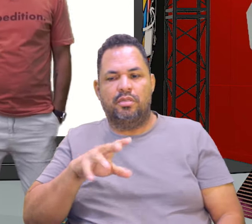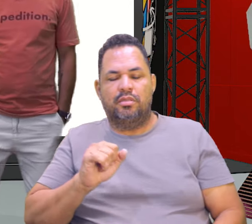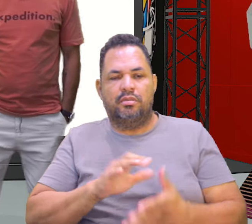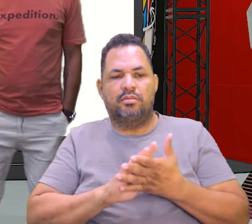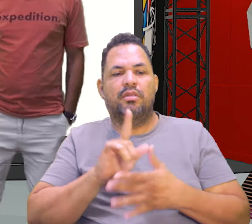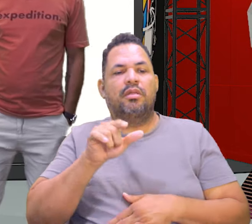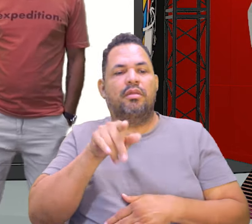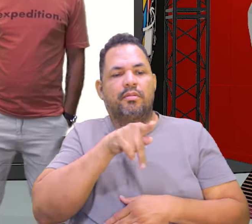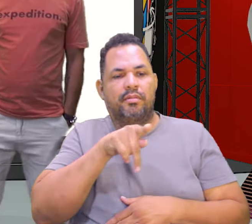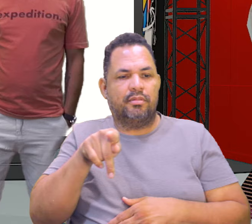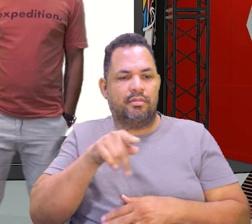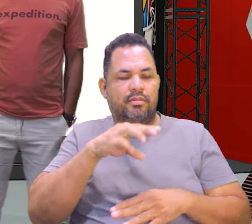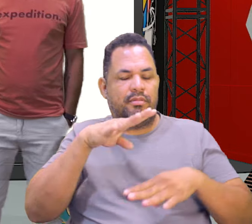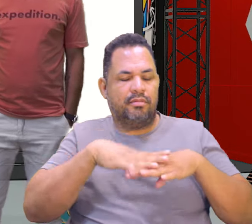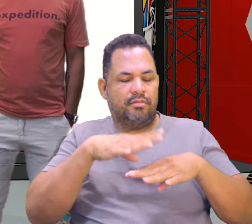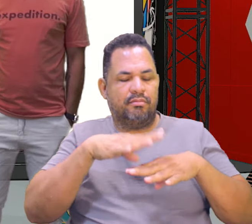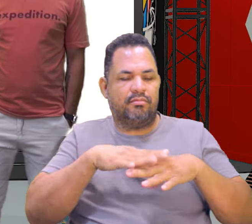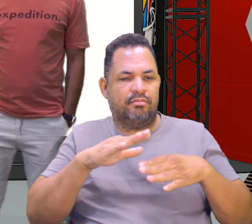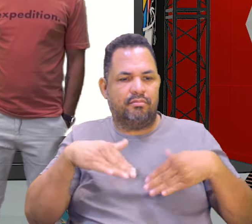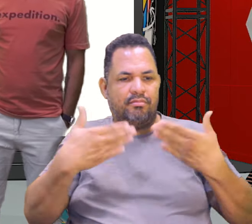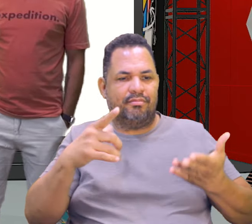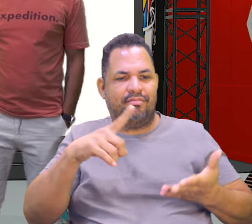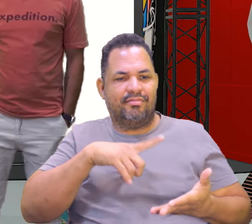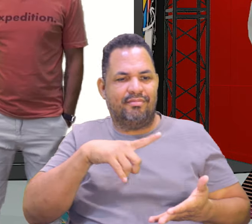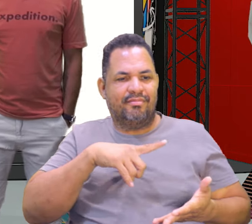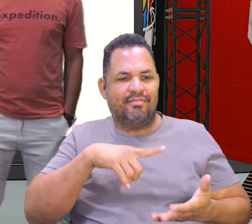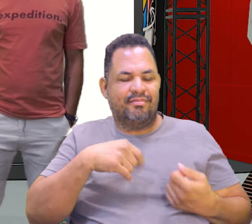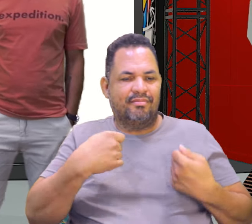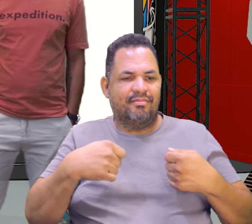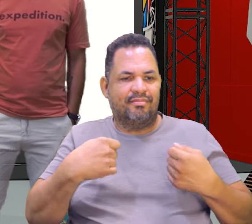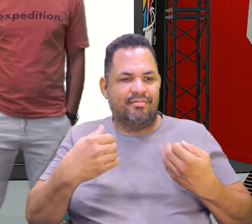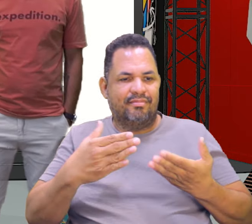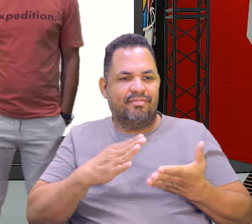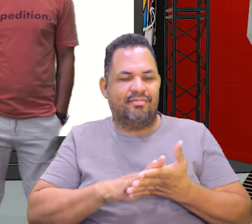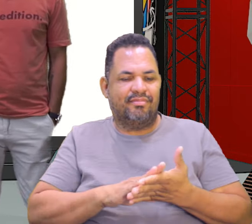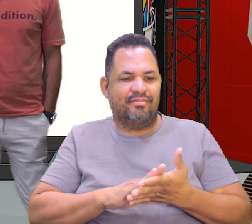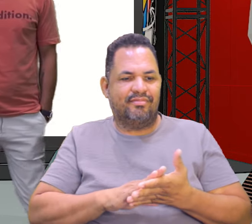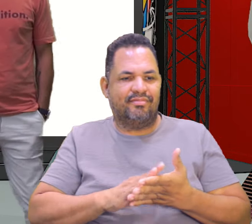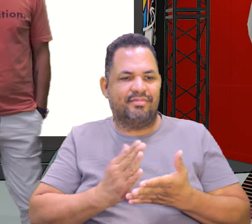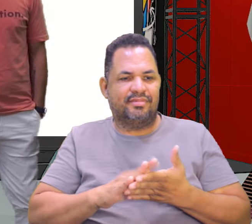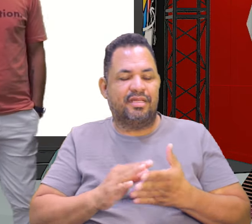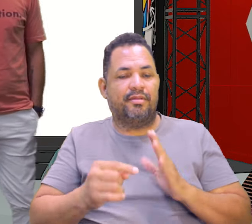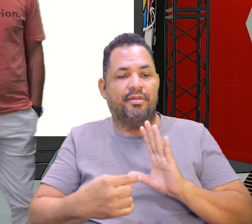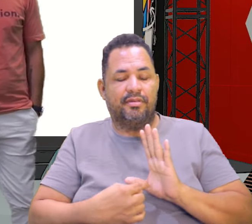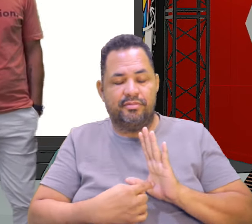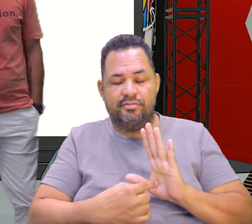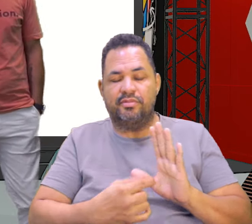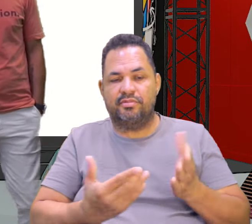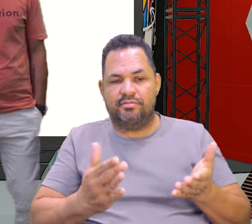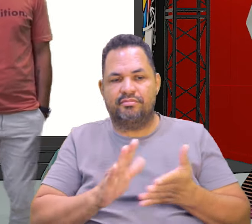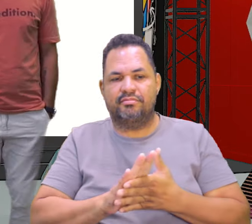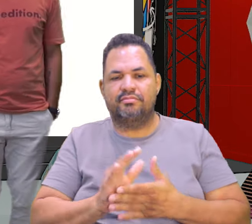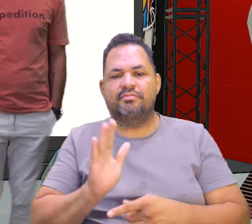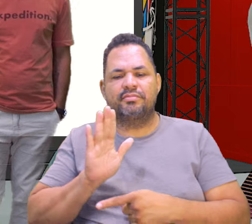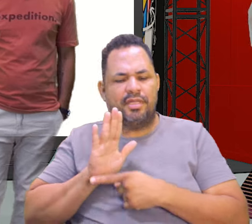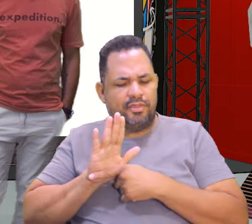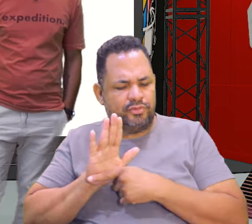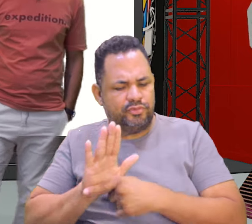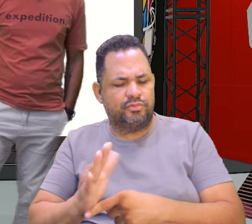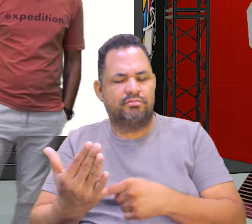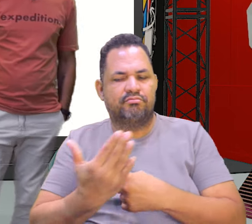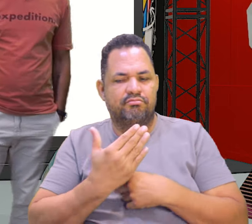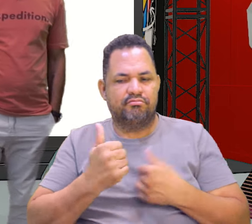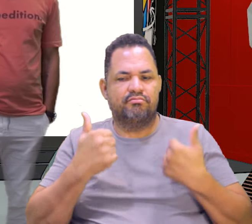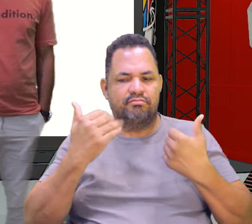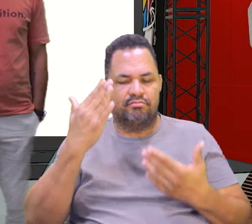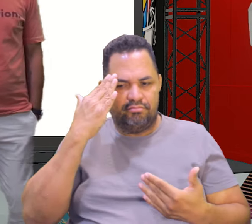Luiz, ele é professor de matemática, então ele, quando tem alguma coisa que a gente está sujeito a gente cometer, que ele sempre sinaliza, então é o nosso parceiro, o nosso amigão,